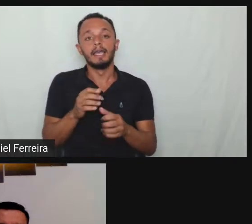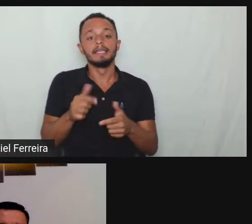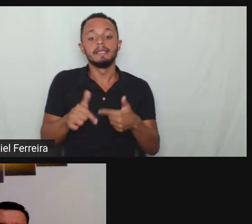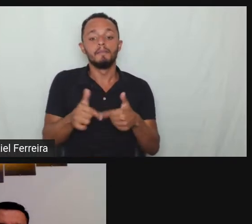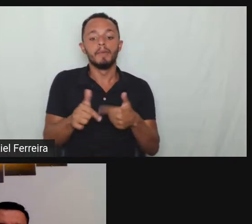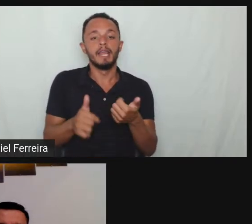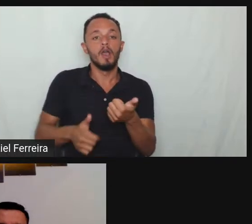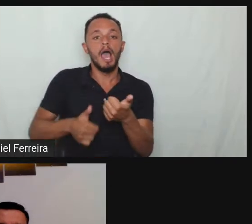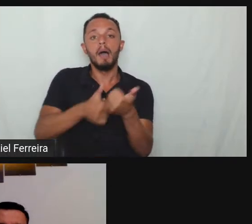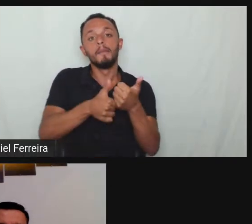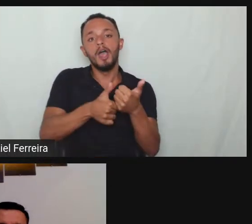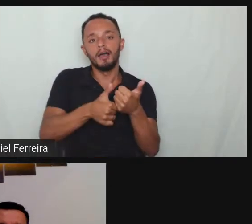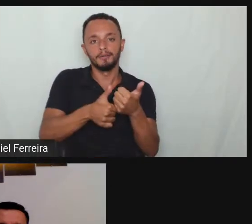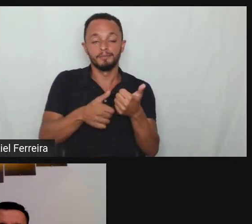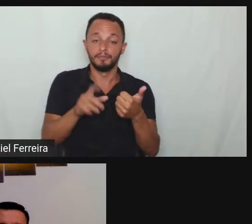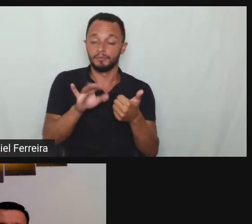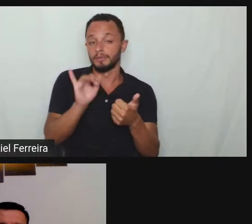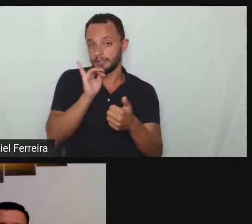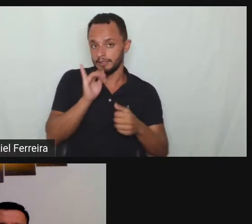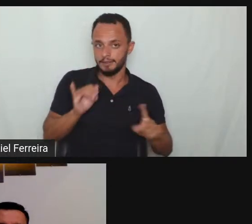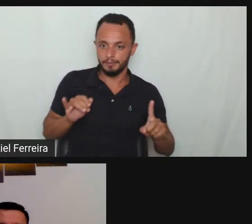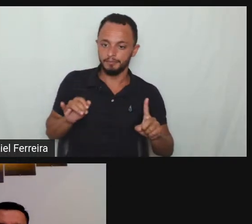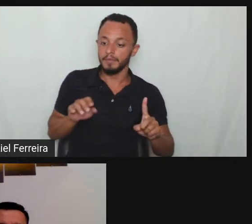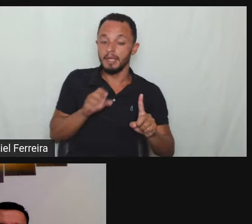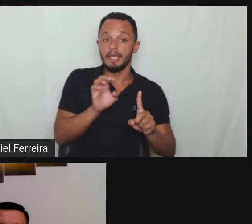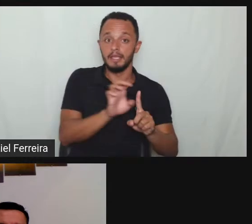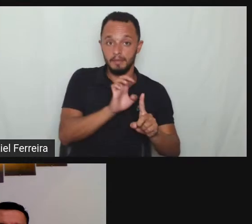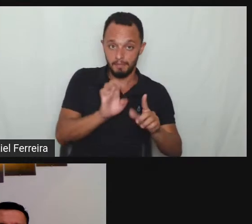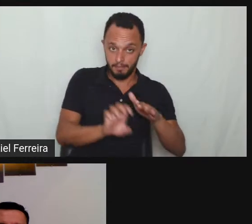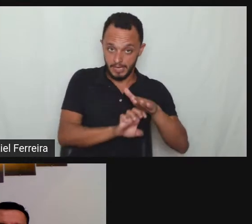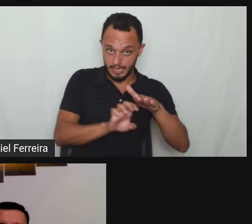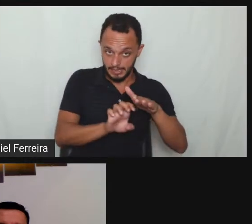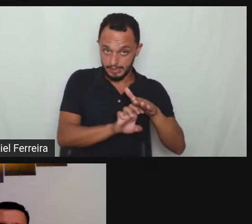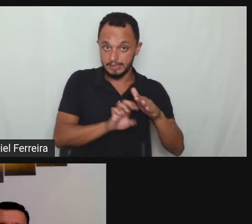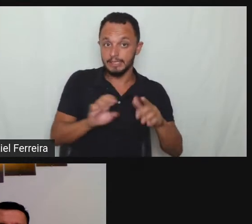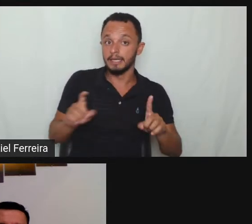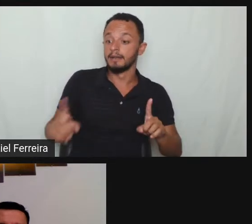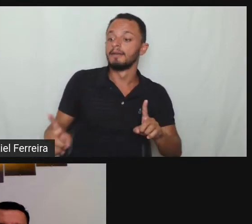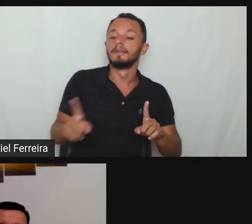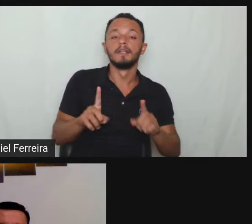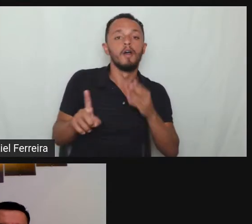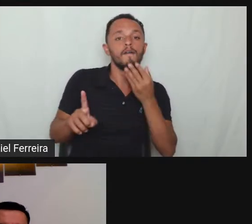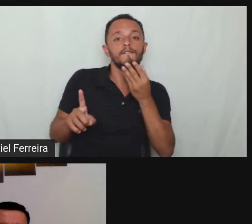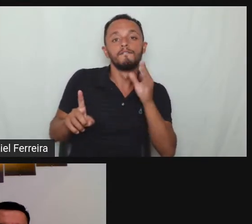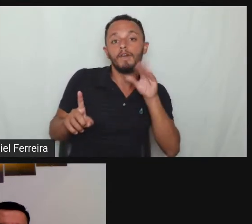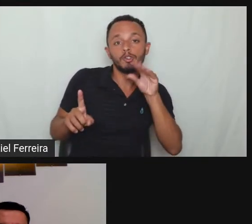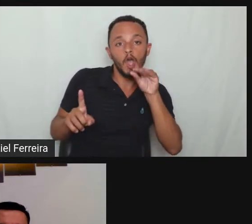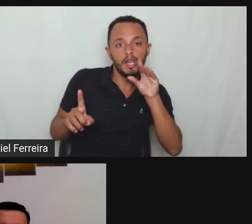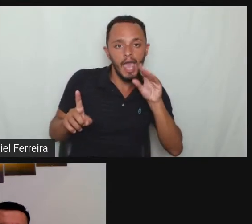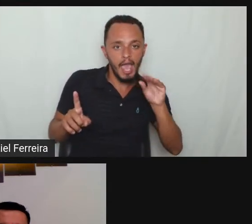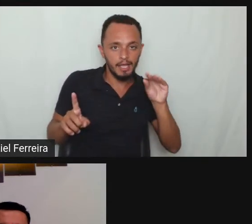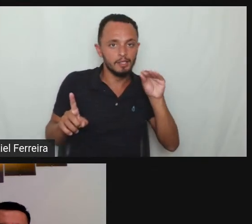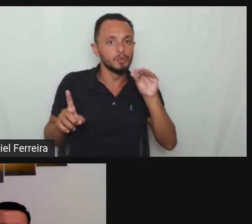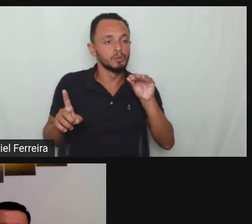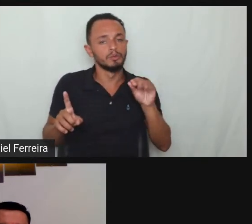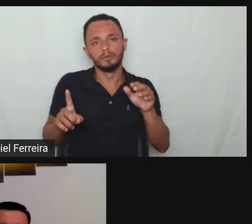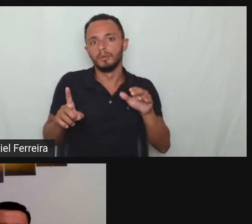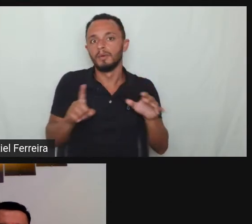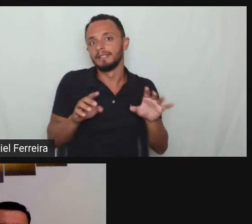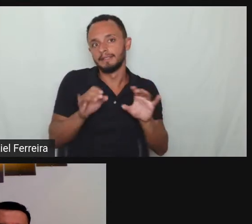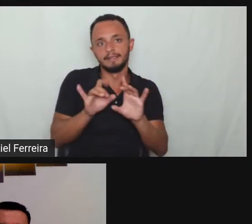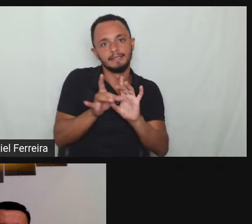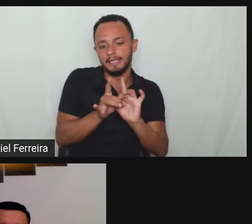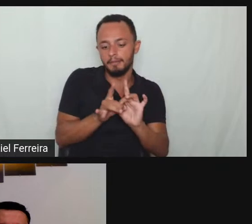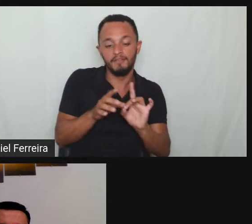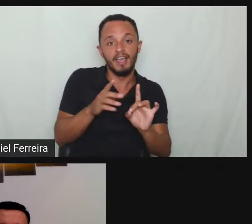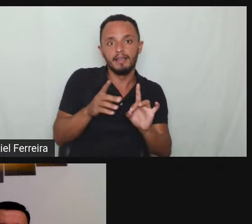apoiado é aquele que a empresa ela vai ter ou dentro do seu quadro de funcionários ela vai fazer um ato de parceria com